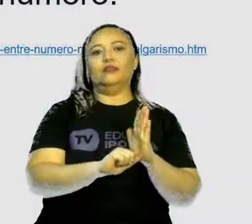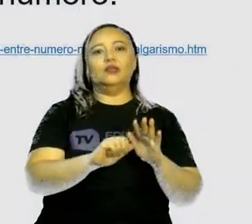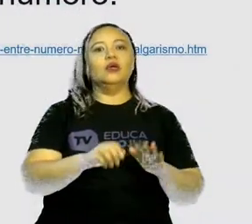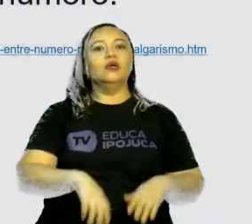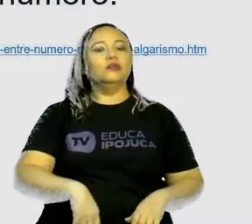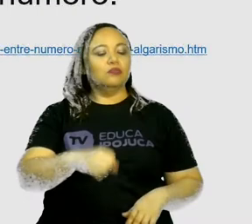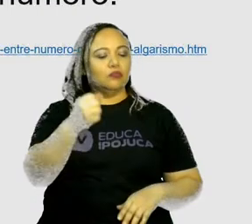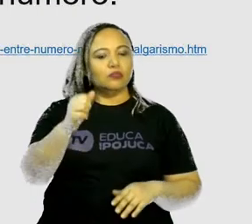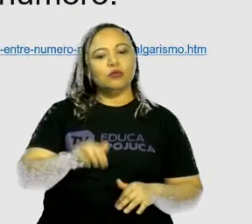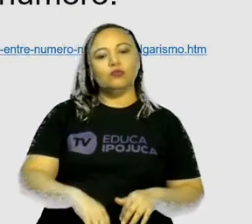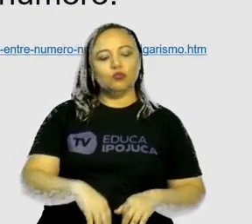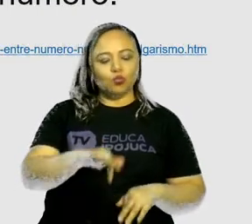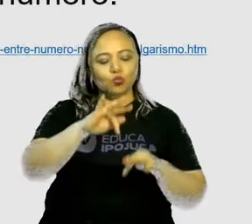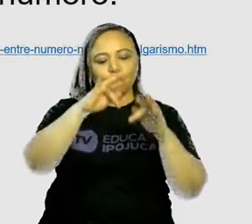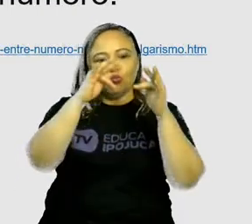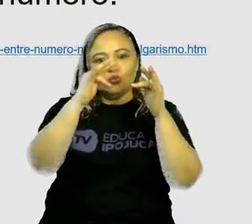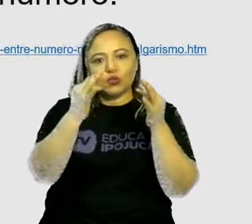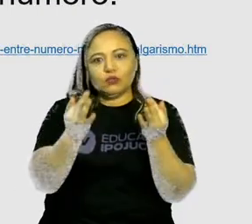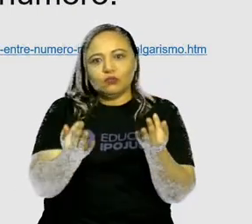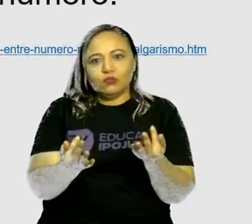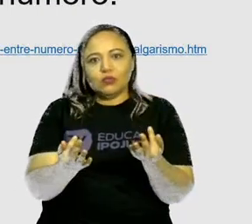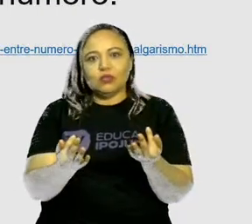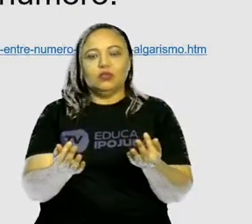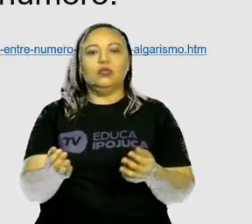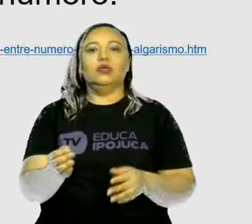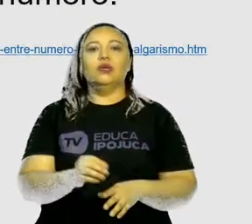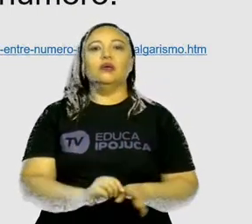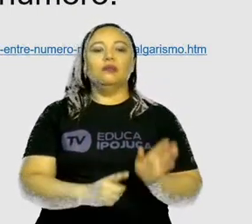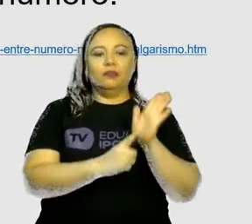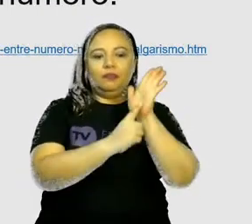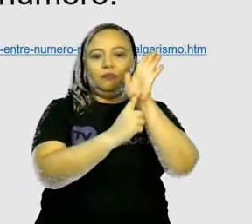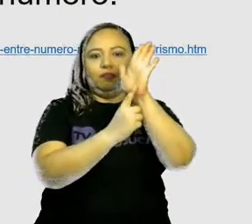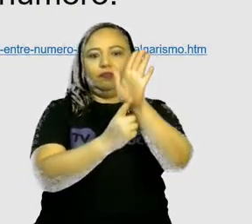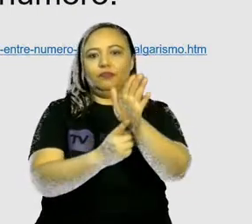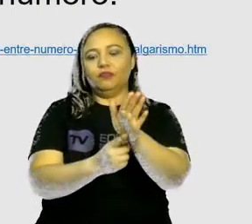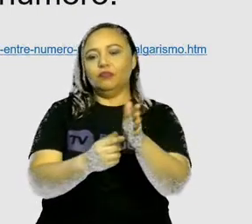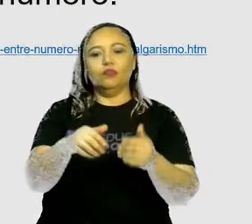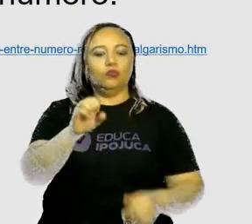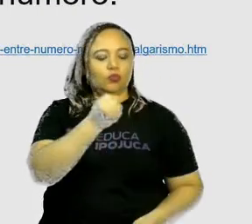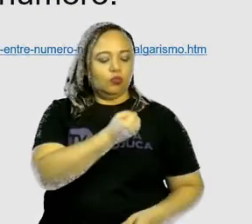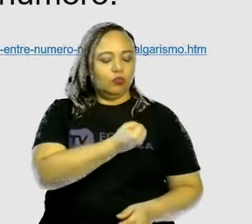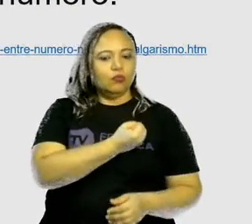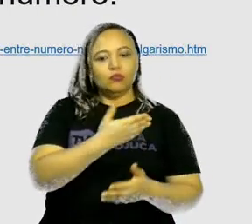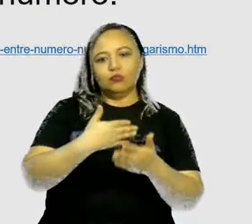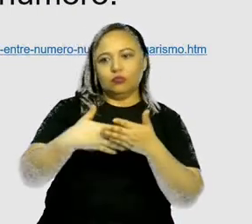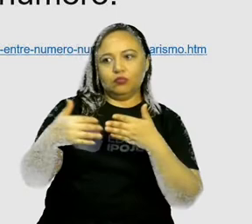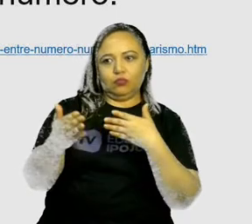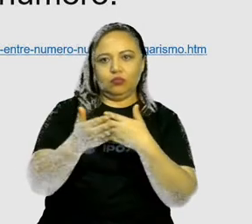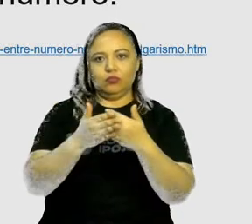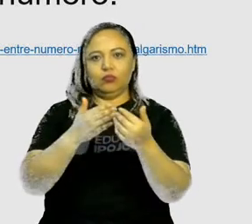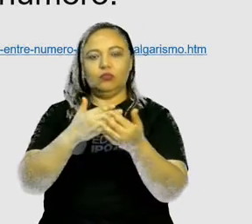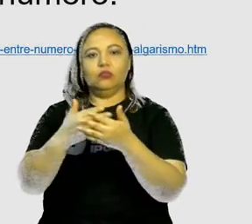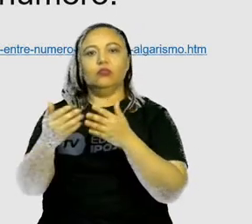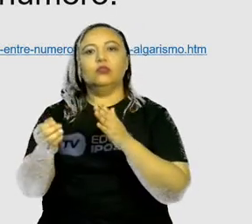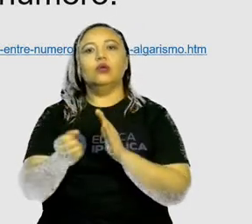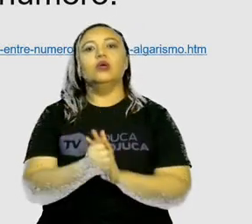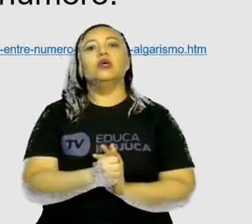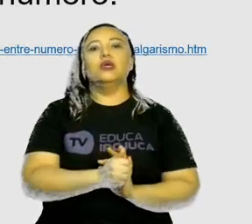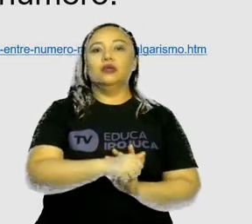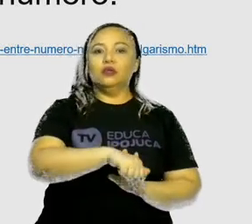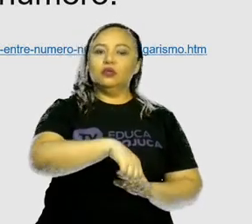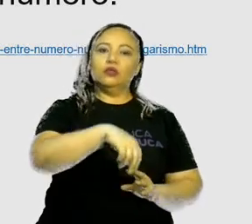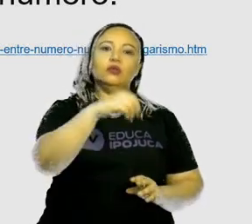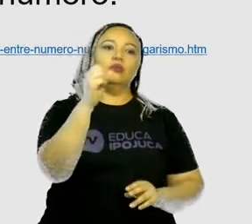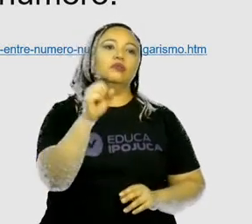numéricos utilizados para expressar qualquer número. O sistema de numeração decimal possui